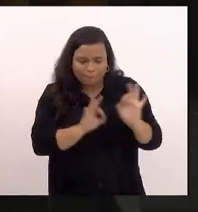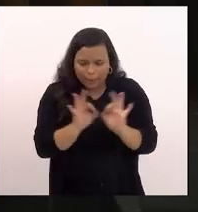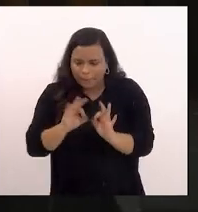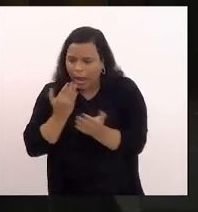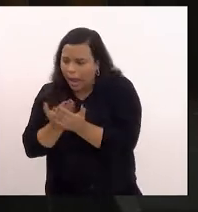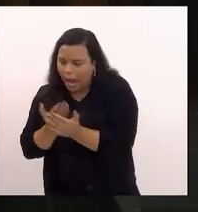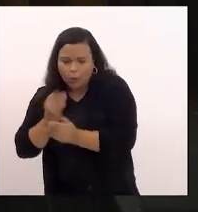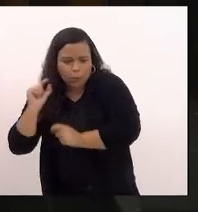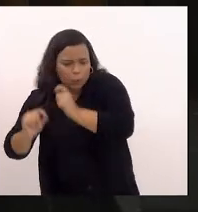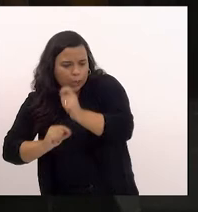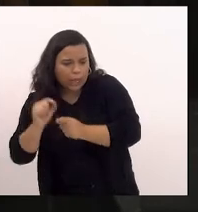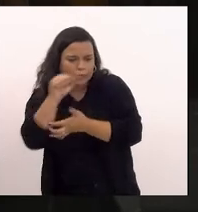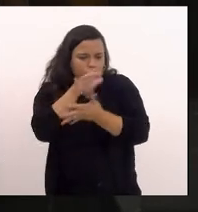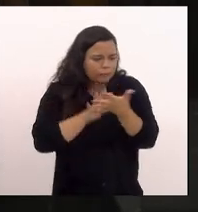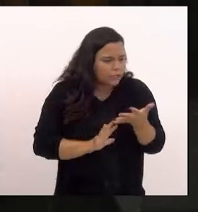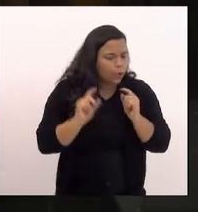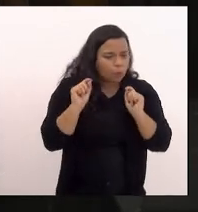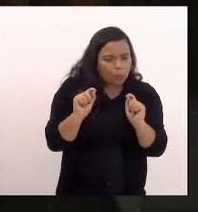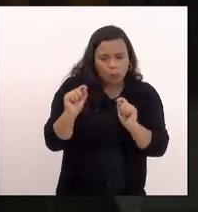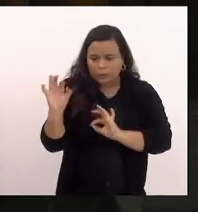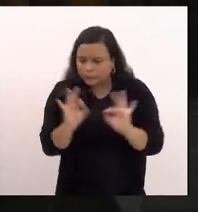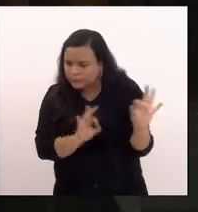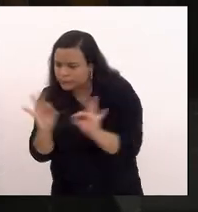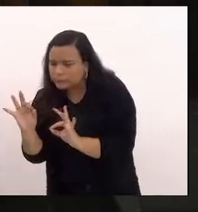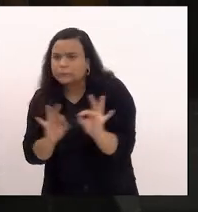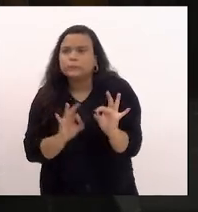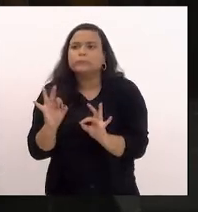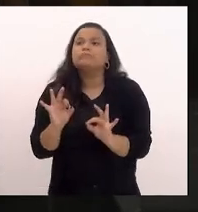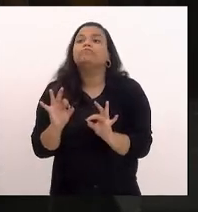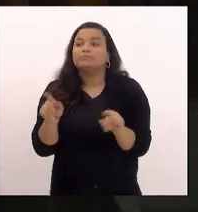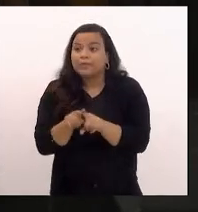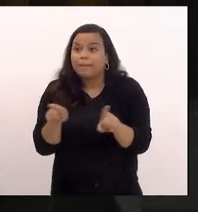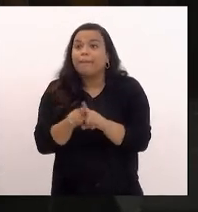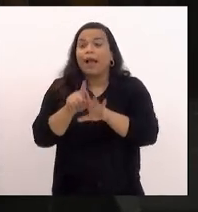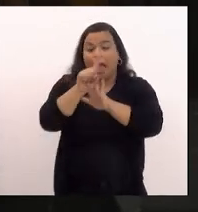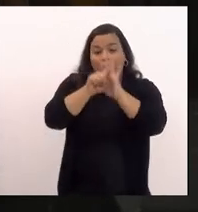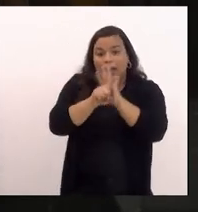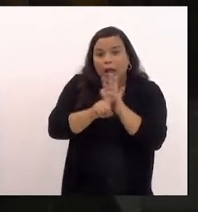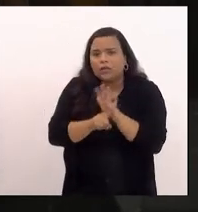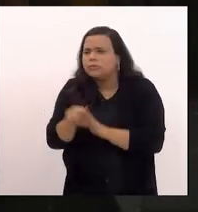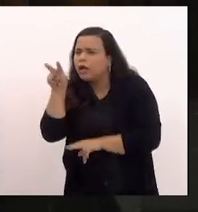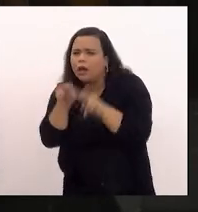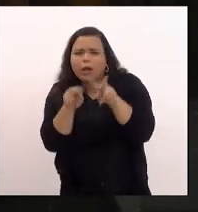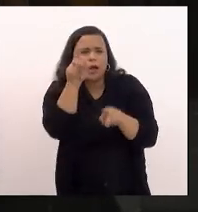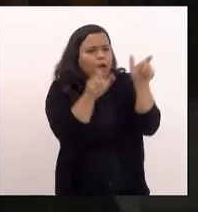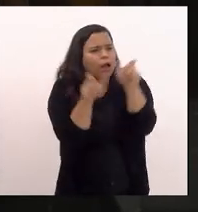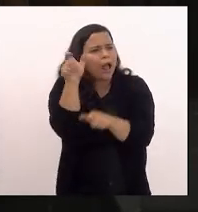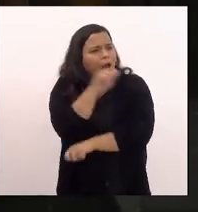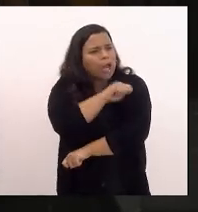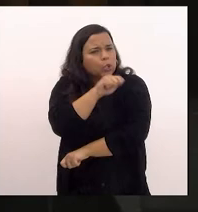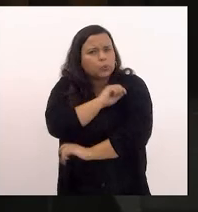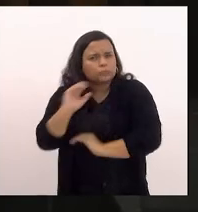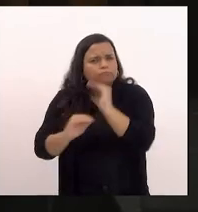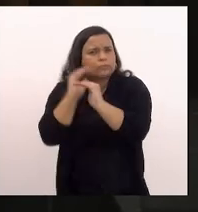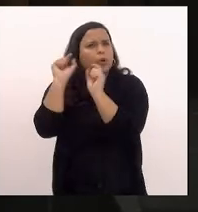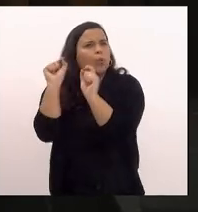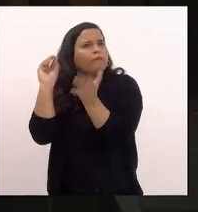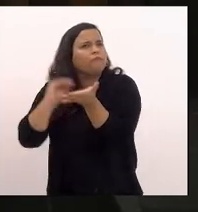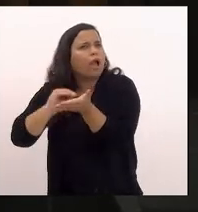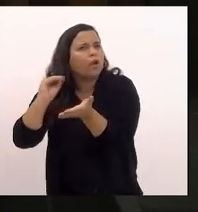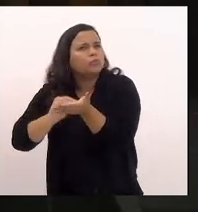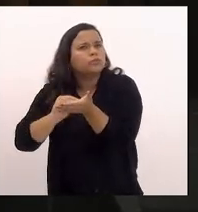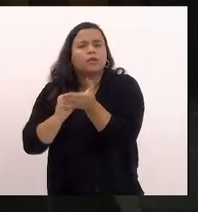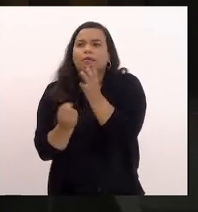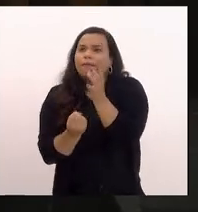atividades que vão desenvolver com os alunos analisar o desenvolvimento dos alunos para elaborar estratégias pedagógicas